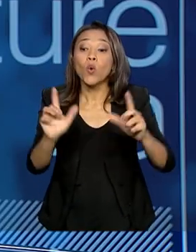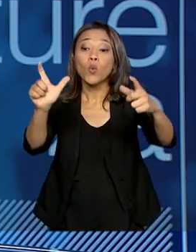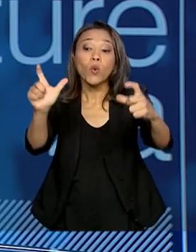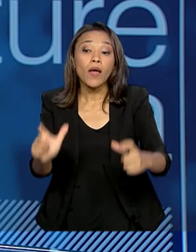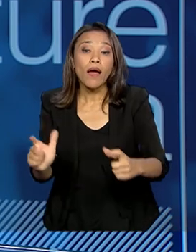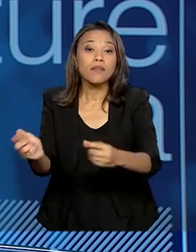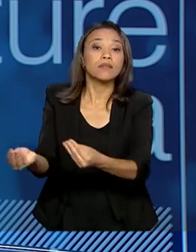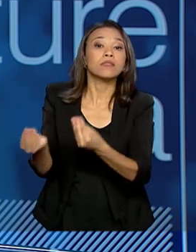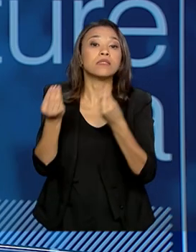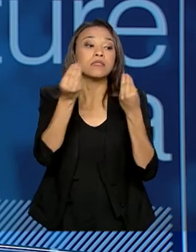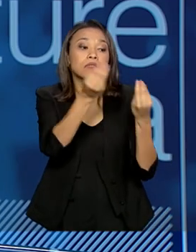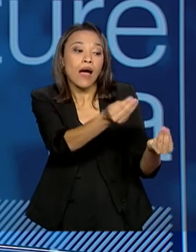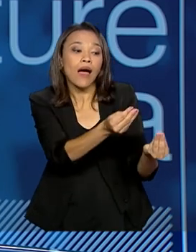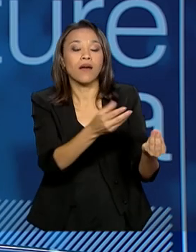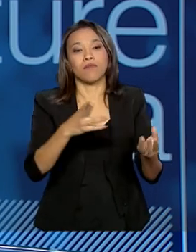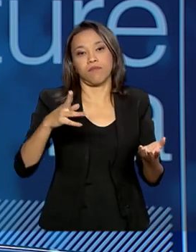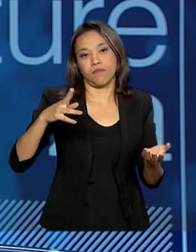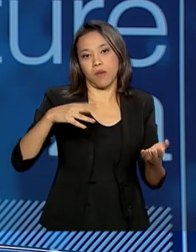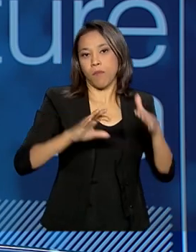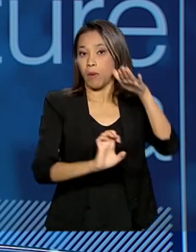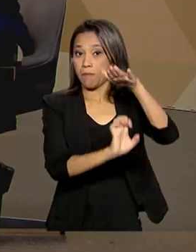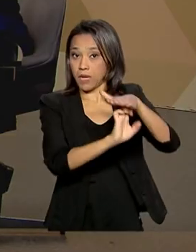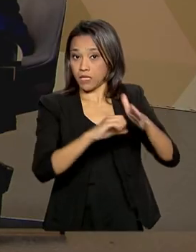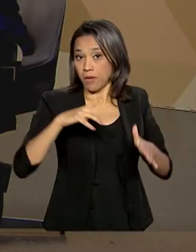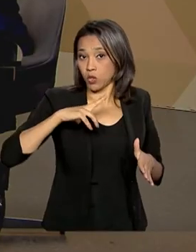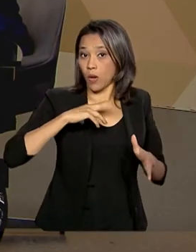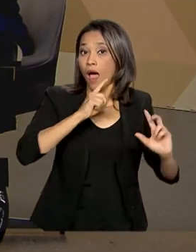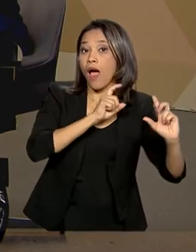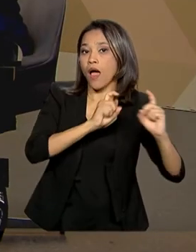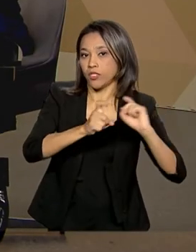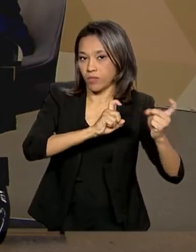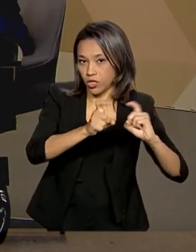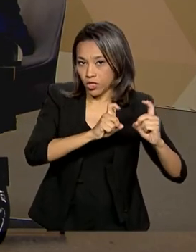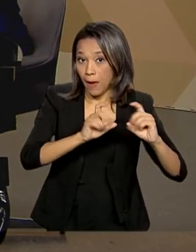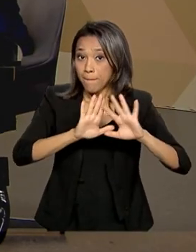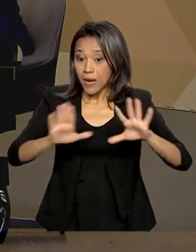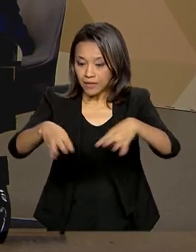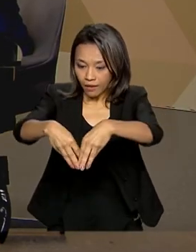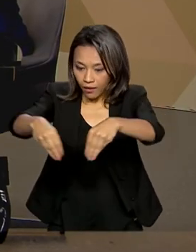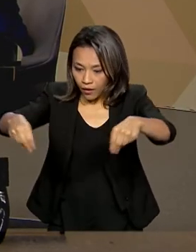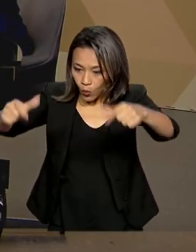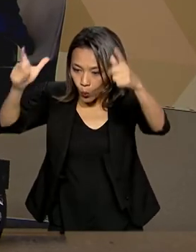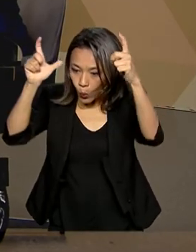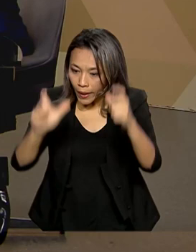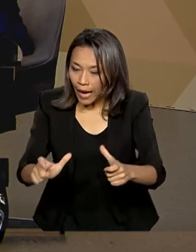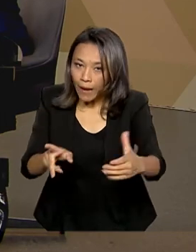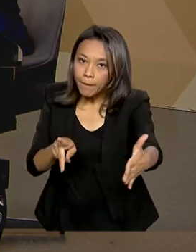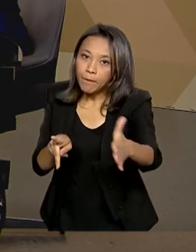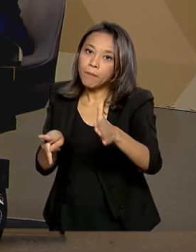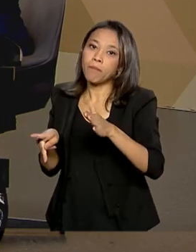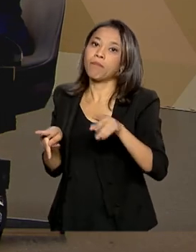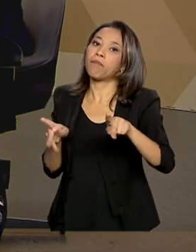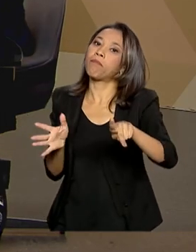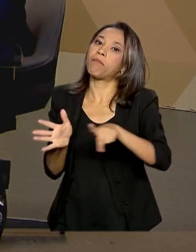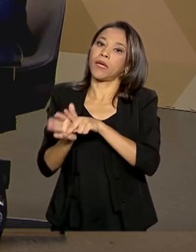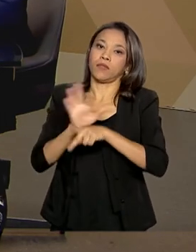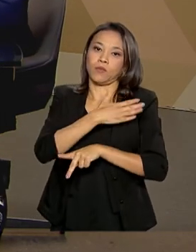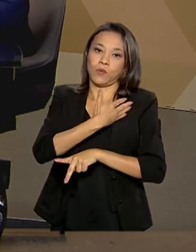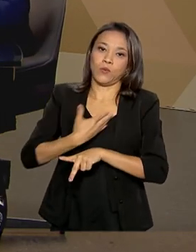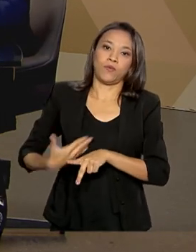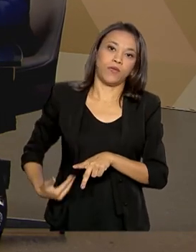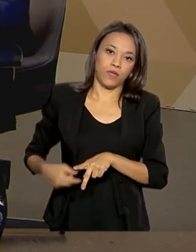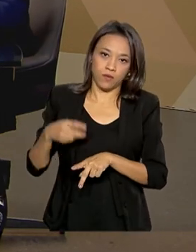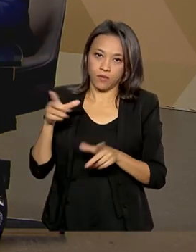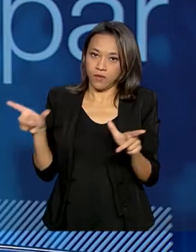para as pessoas. A gestão, manutenção do parque é tudo ser embeu. Não, o concessionário, ele vai